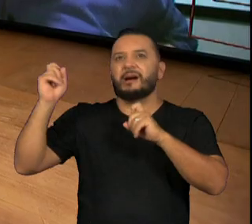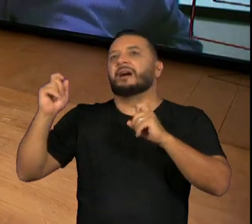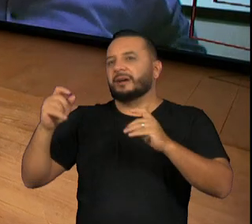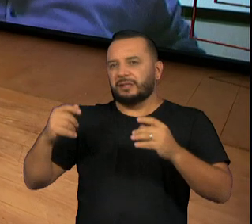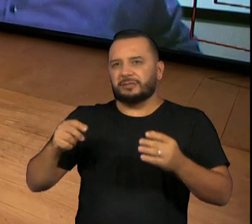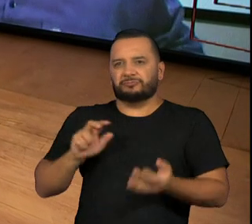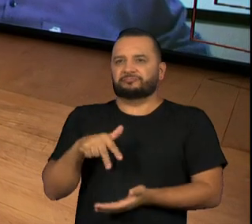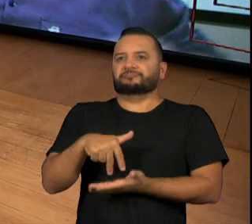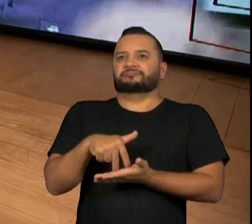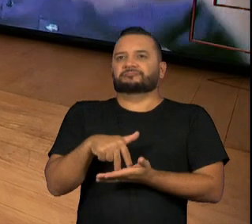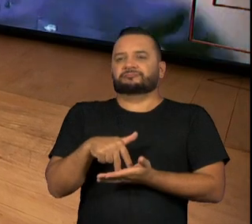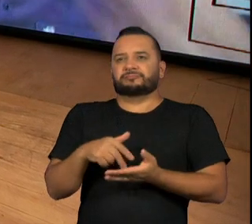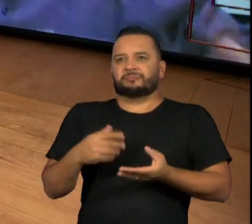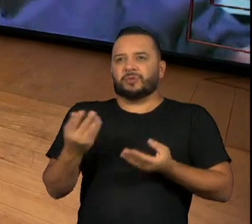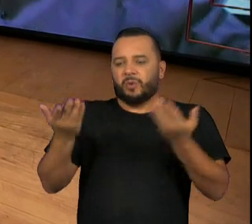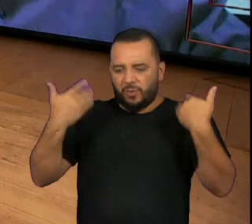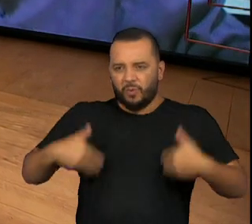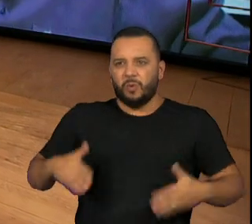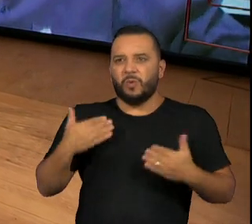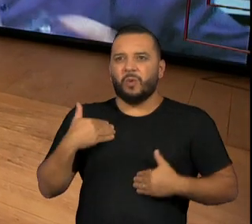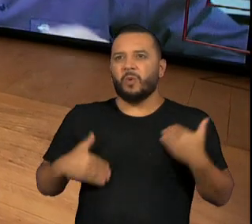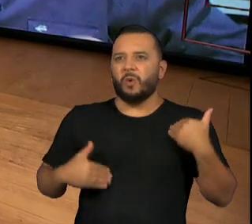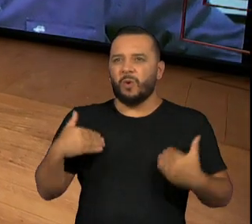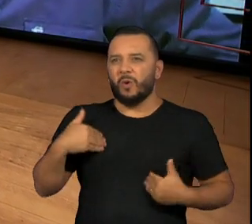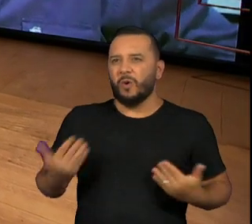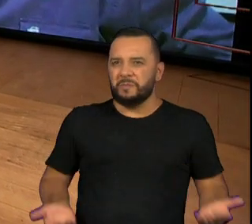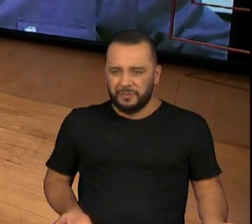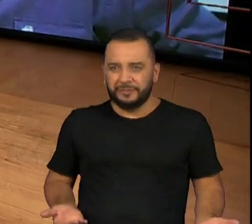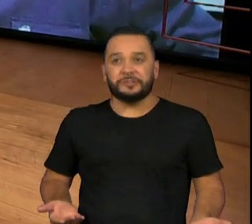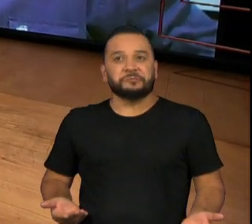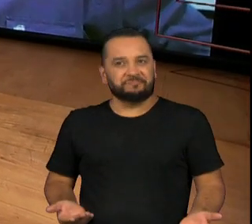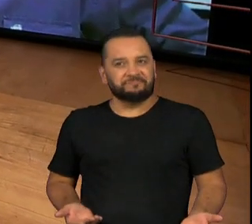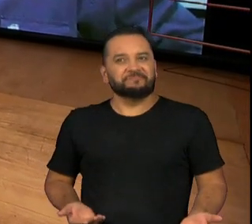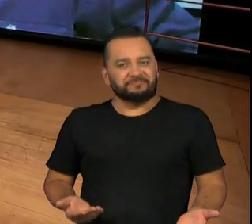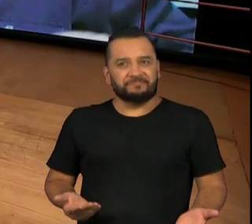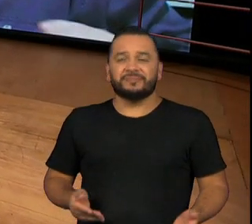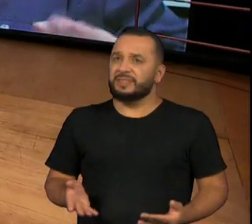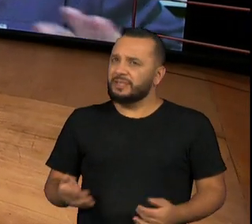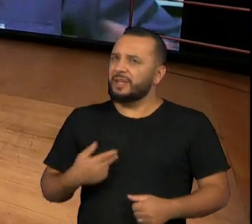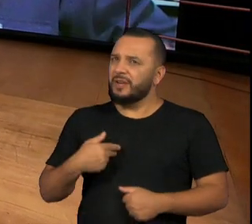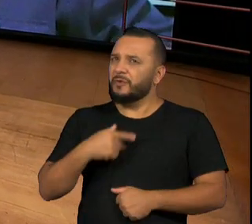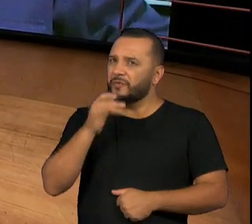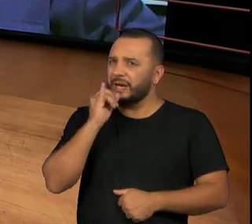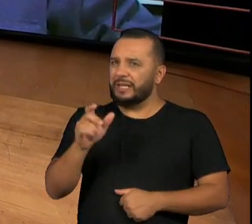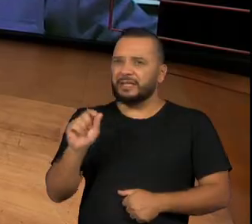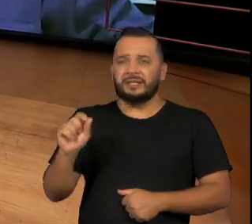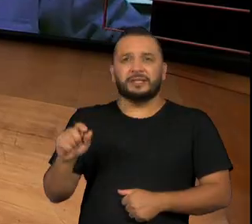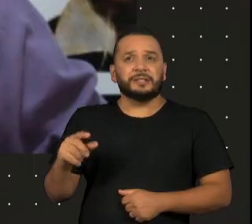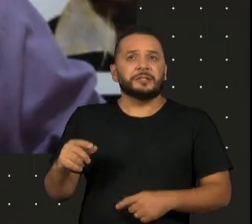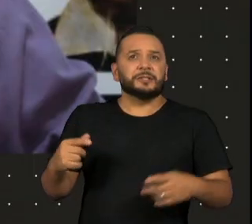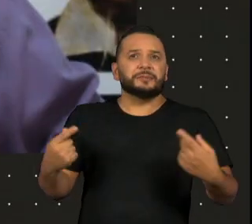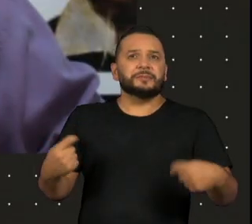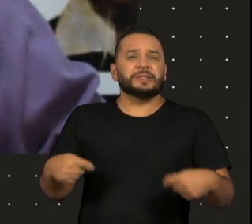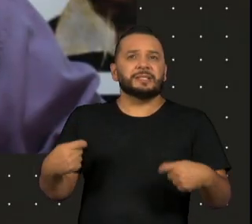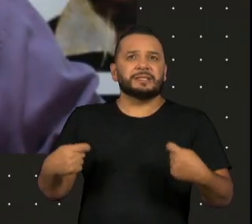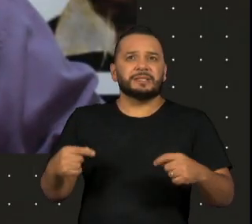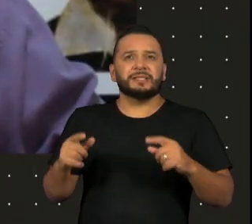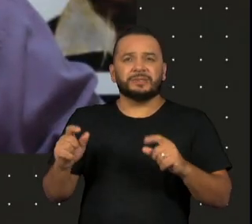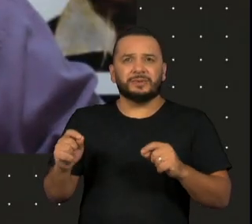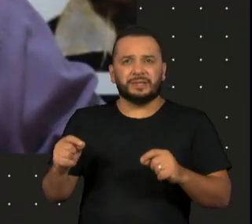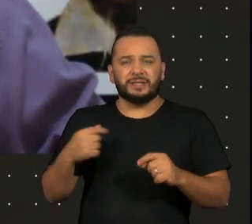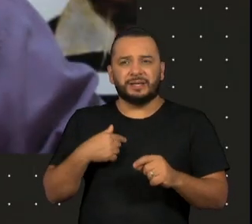a postura, o que te traziam como elemento cultural, que eu falei assim, eu tenho que tirar o pé do